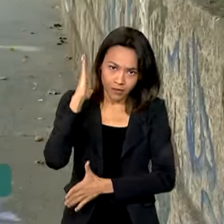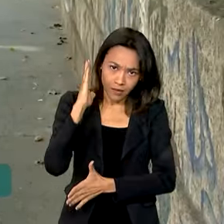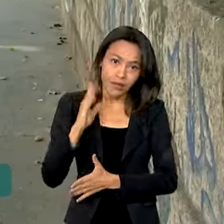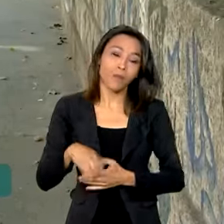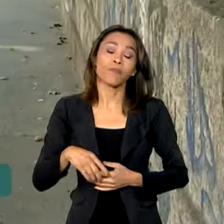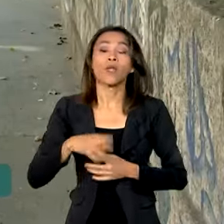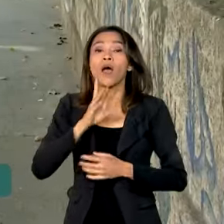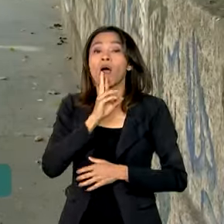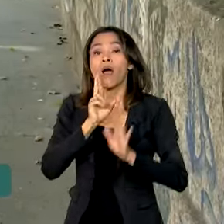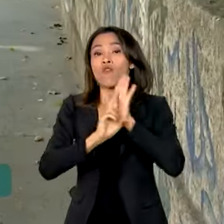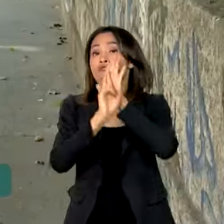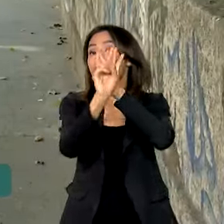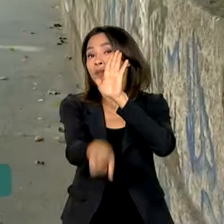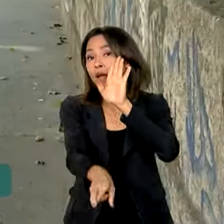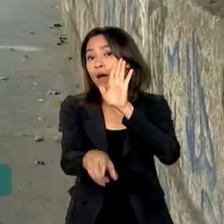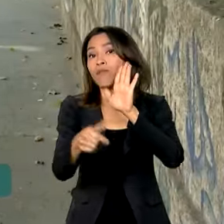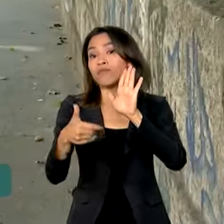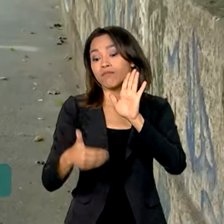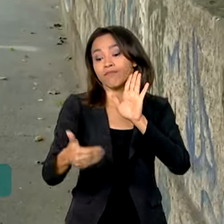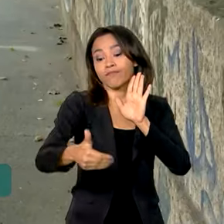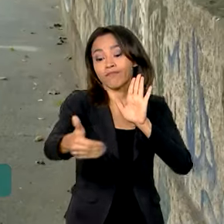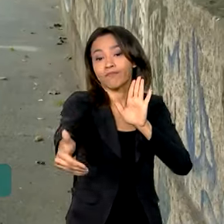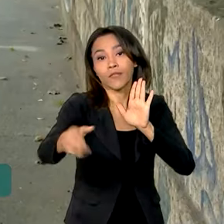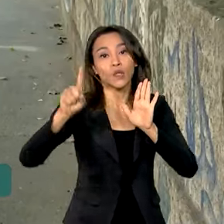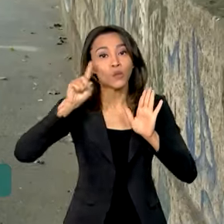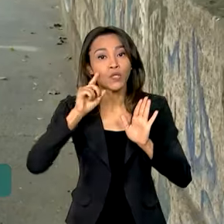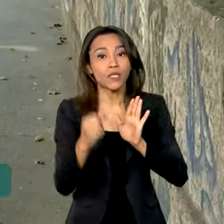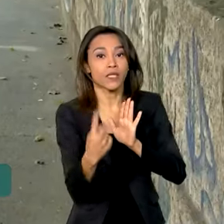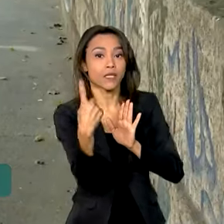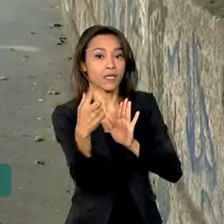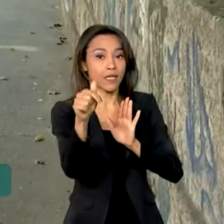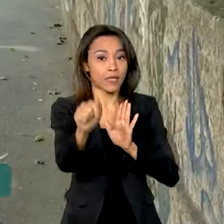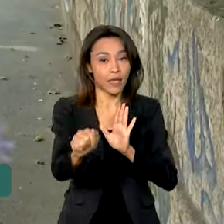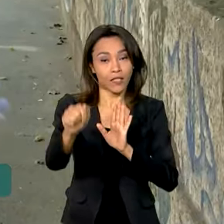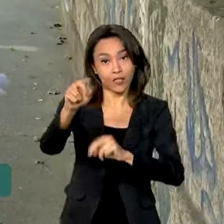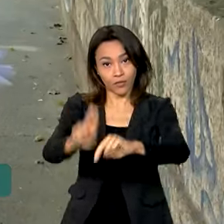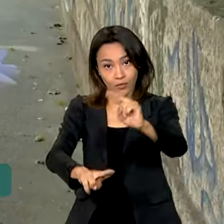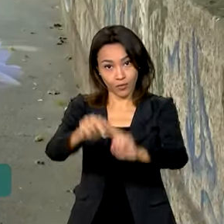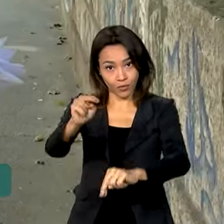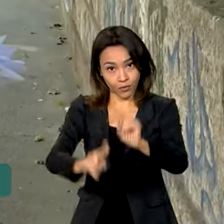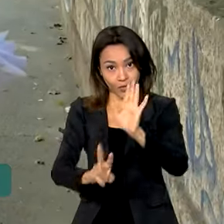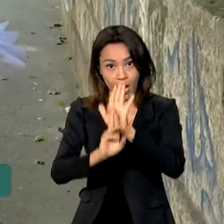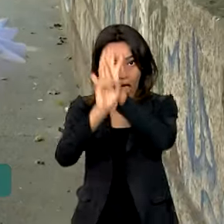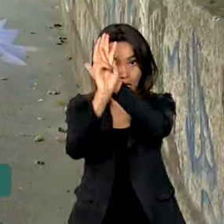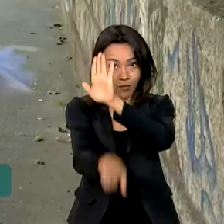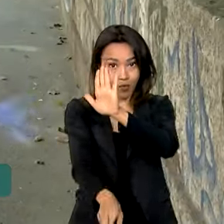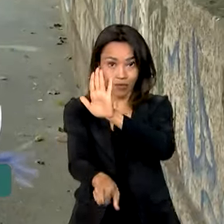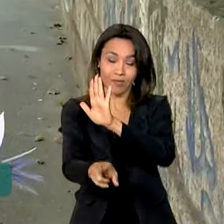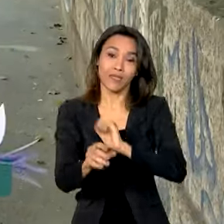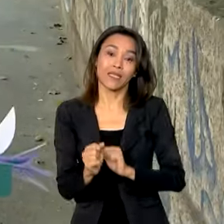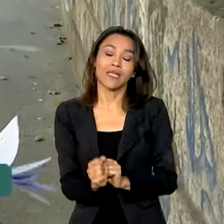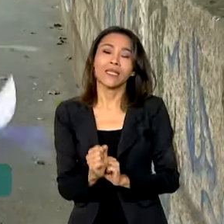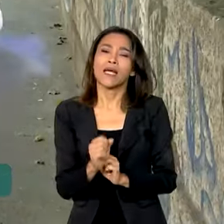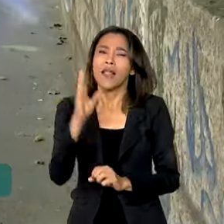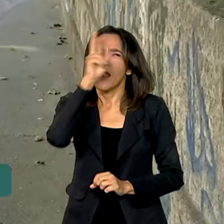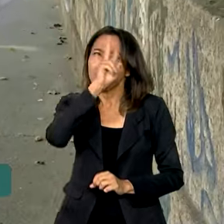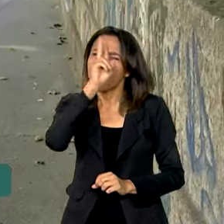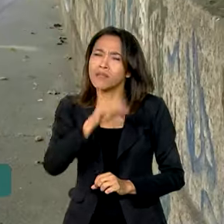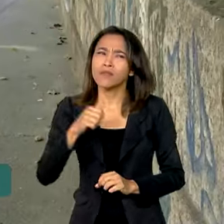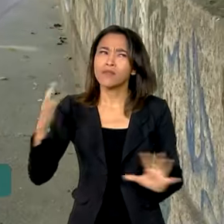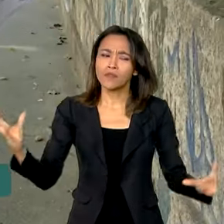final está previsto para acontecer no dia 17 de junho. A gente lembra que 120